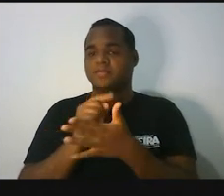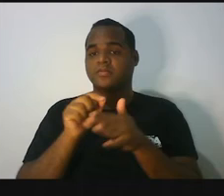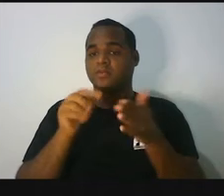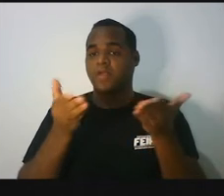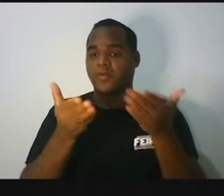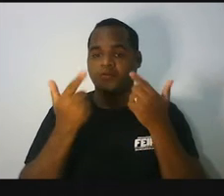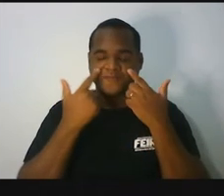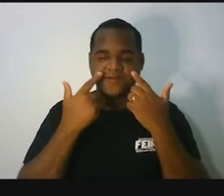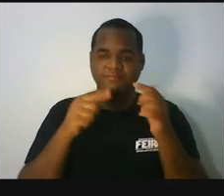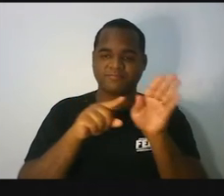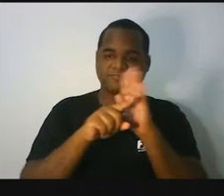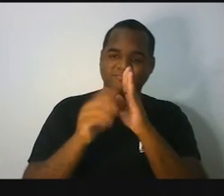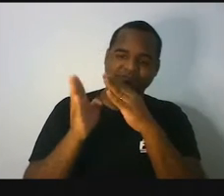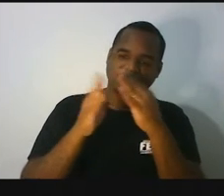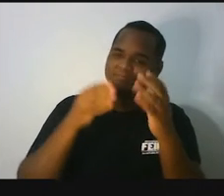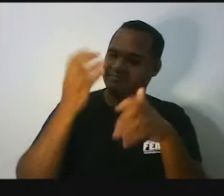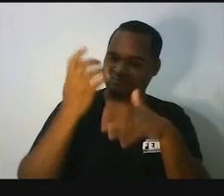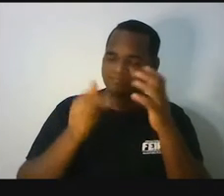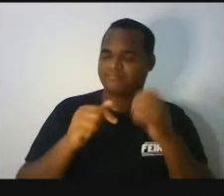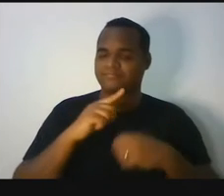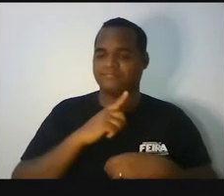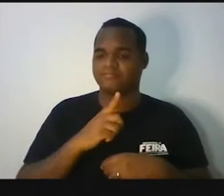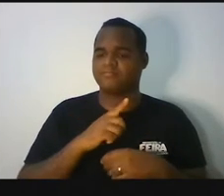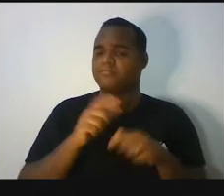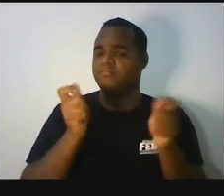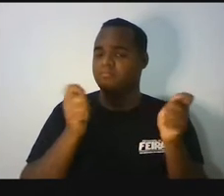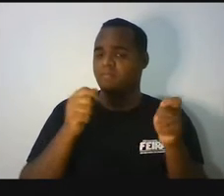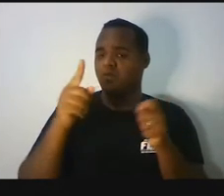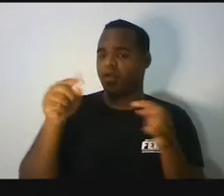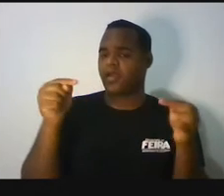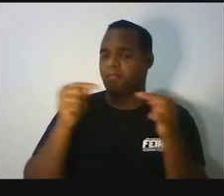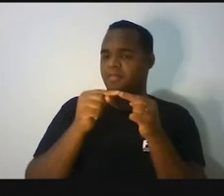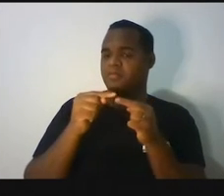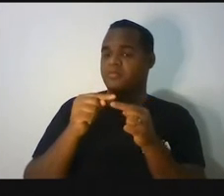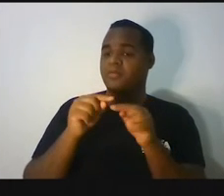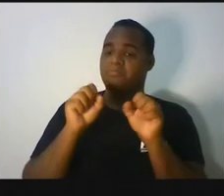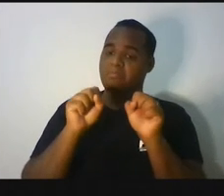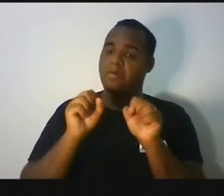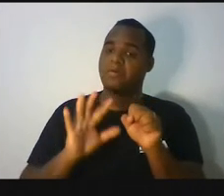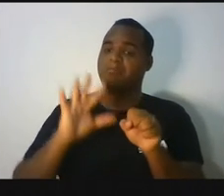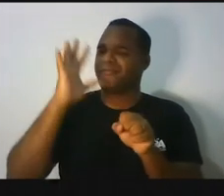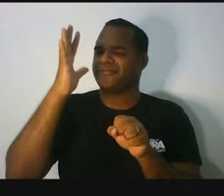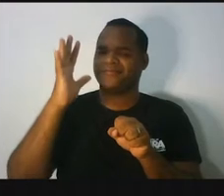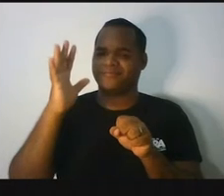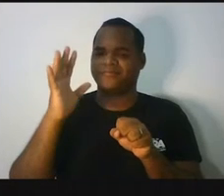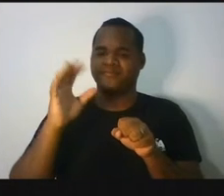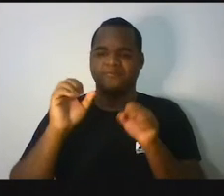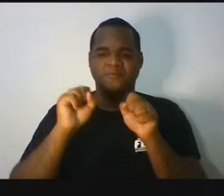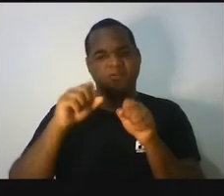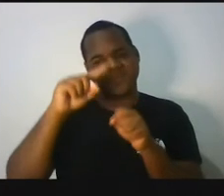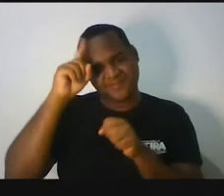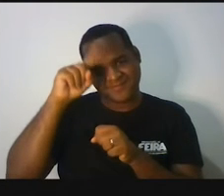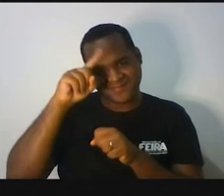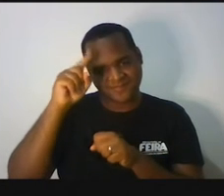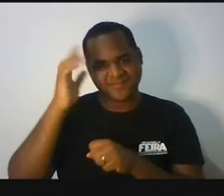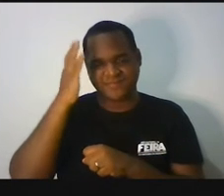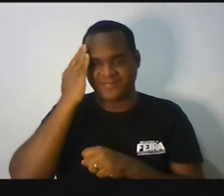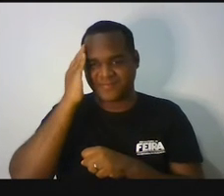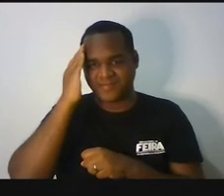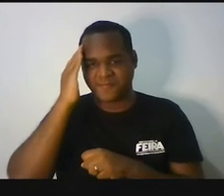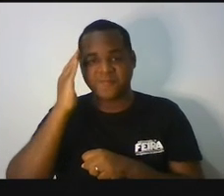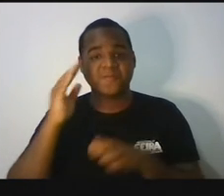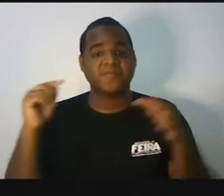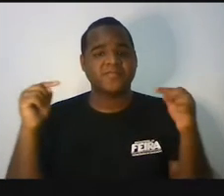esteja assistindo essa aula. Então, por isso que é uma situação hipotética, é uma situação inventada, não tem,